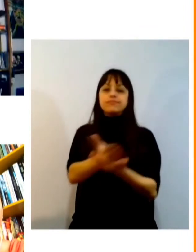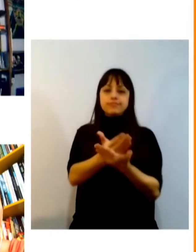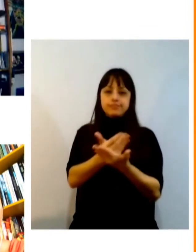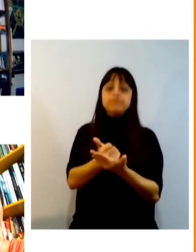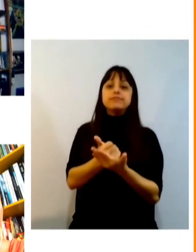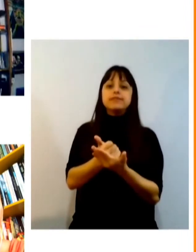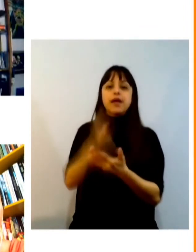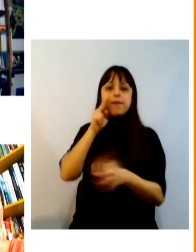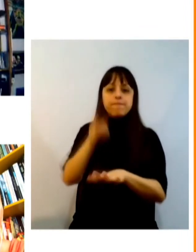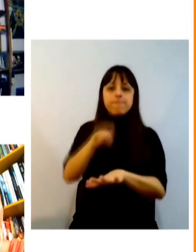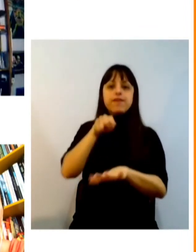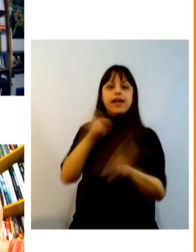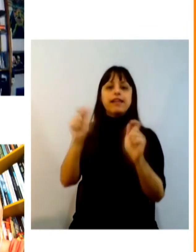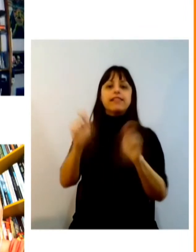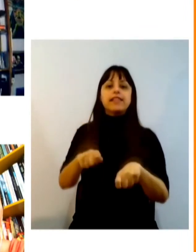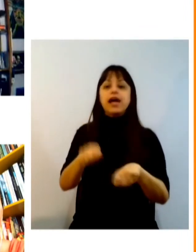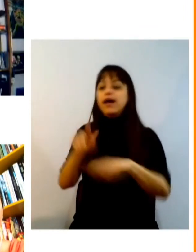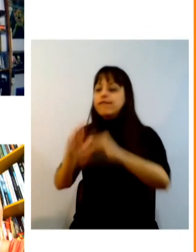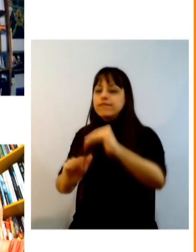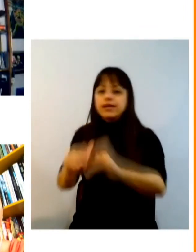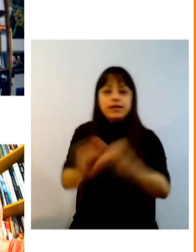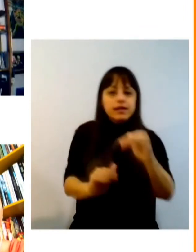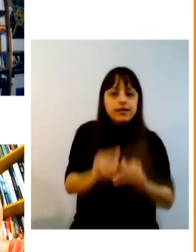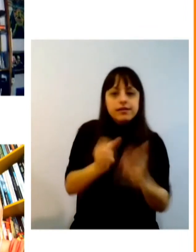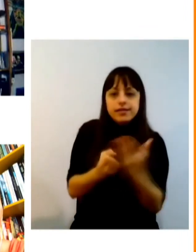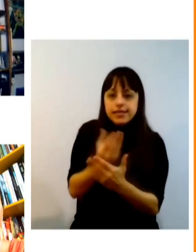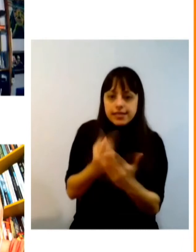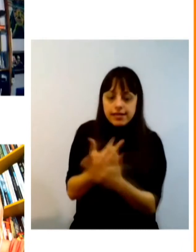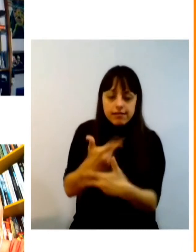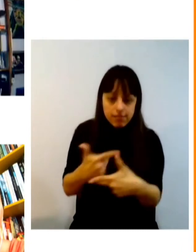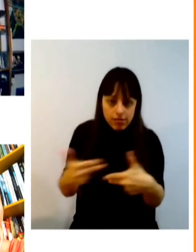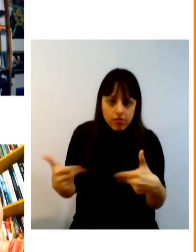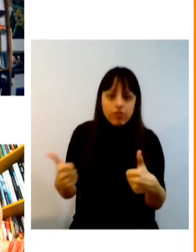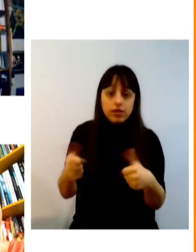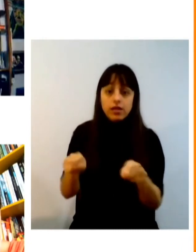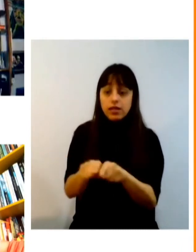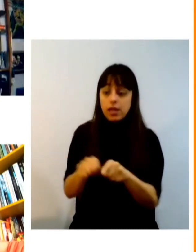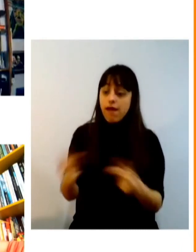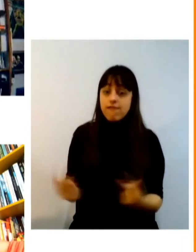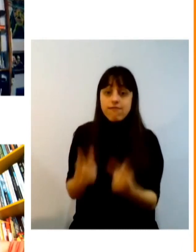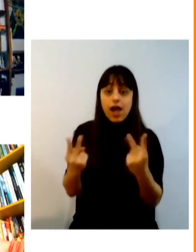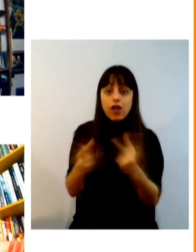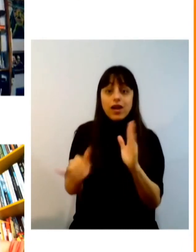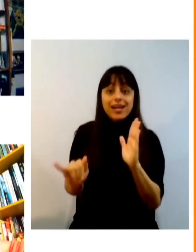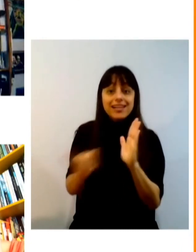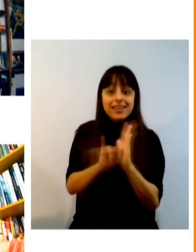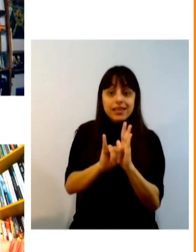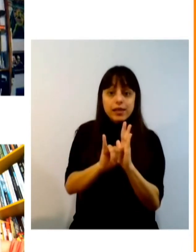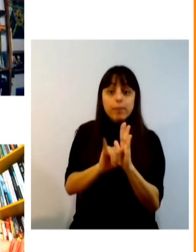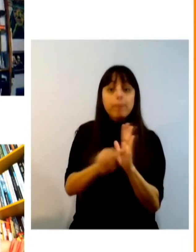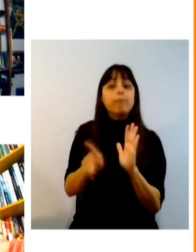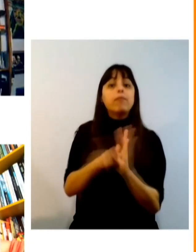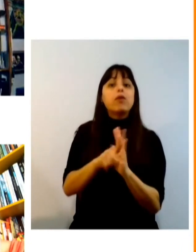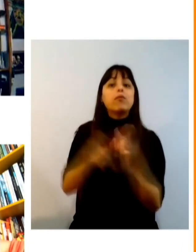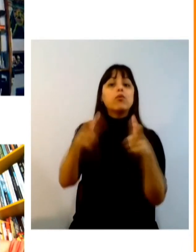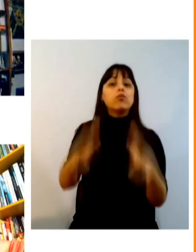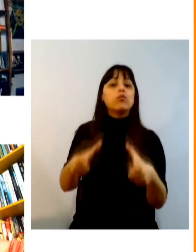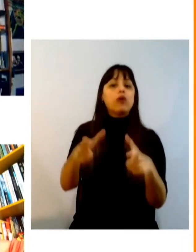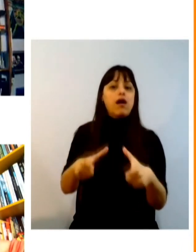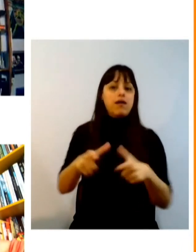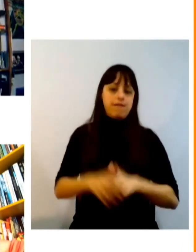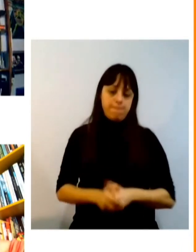querem atuar desenvolver e valorizar essa identidade local ok